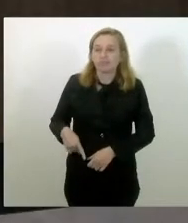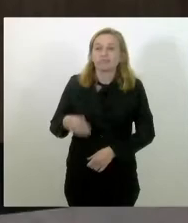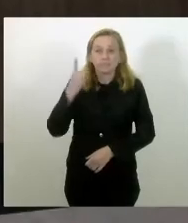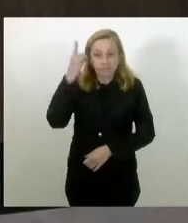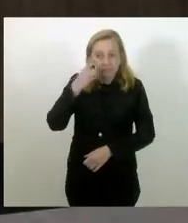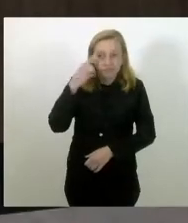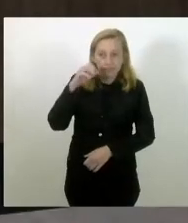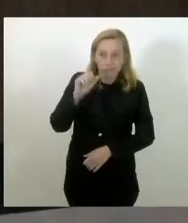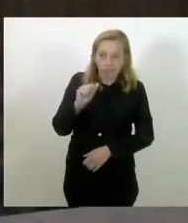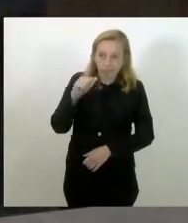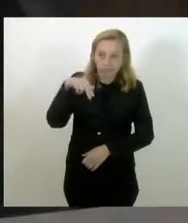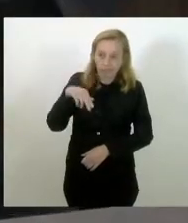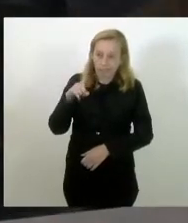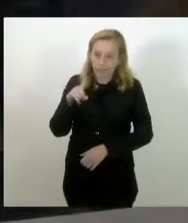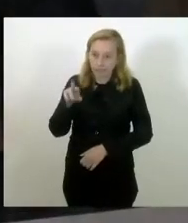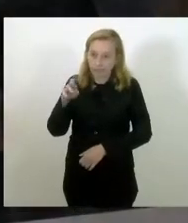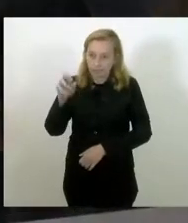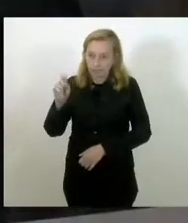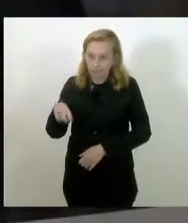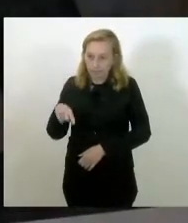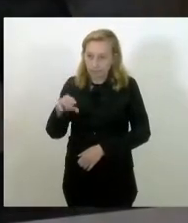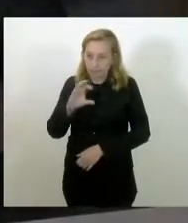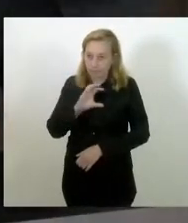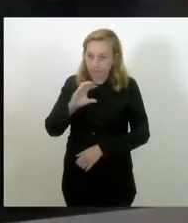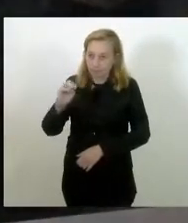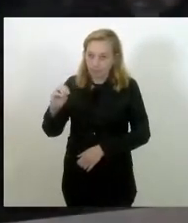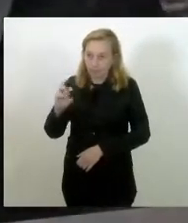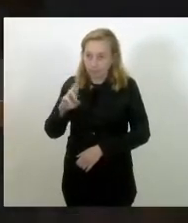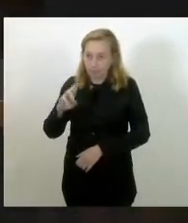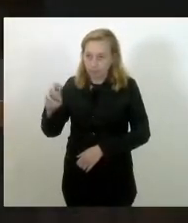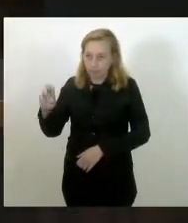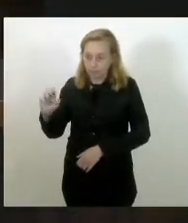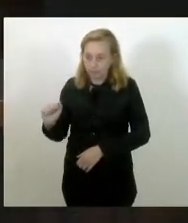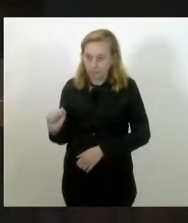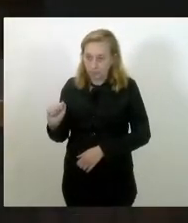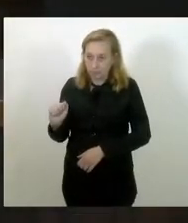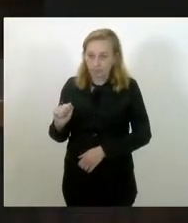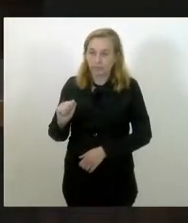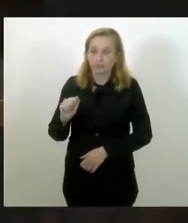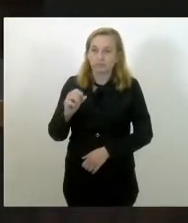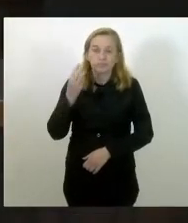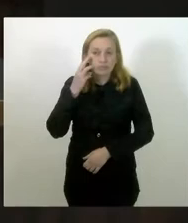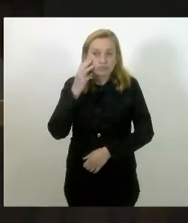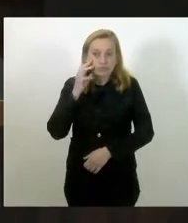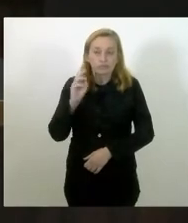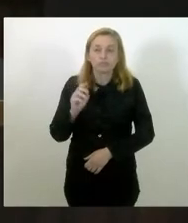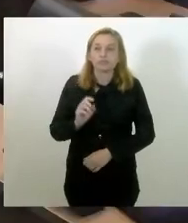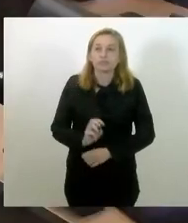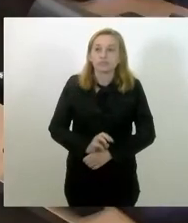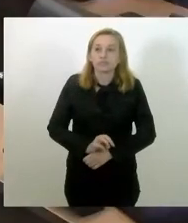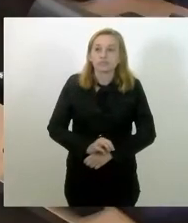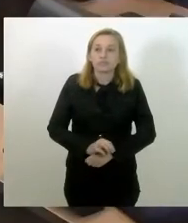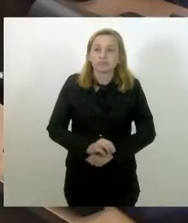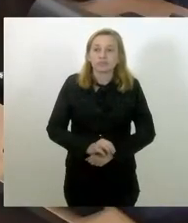Correia, Valdé Carneiro, um parceiro do Gutinho, André Correia, Renata Souza, Eleomar Coelho, Flávio Serafini,